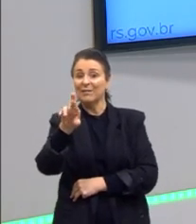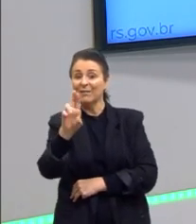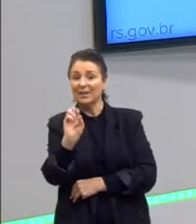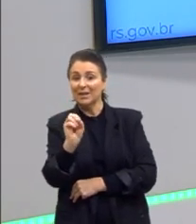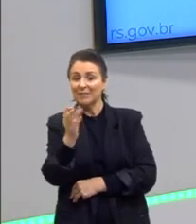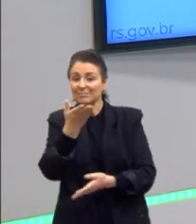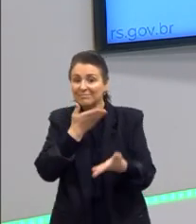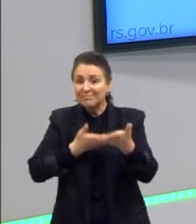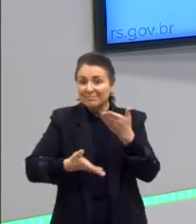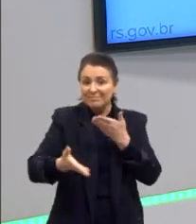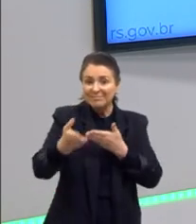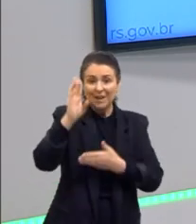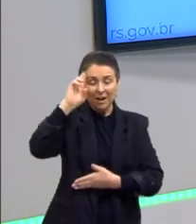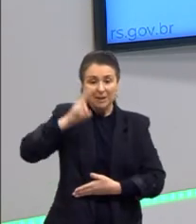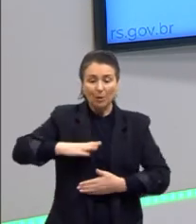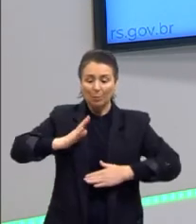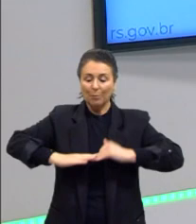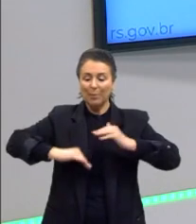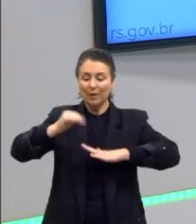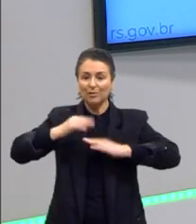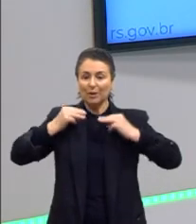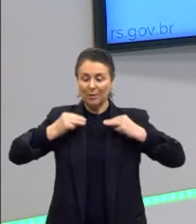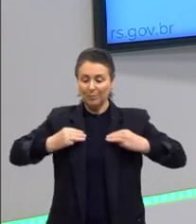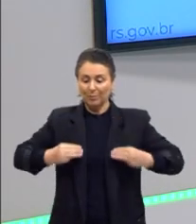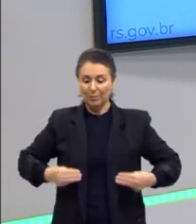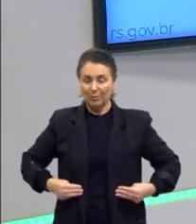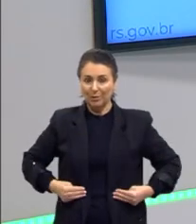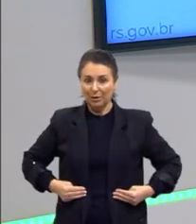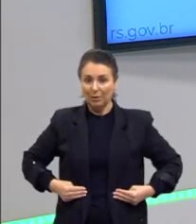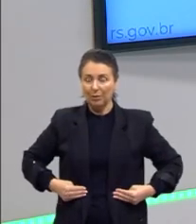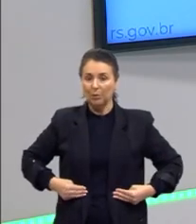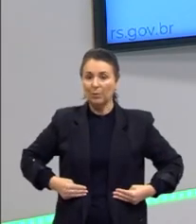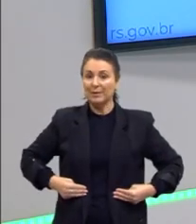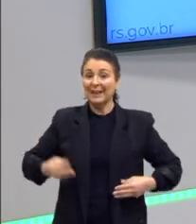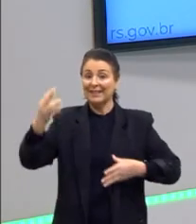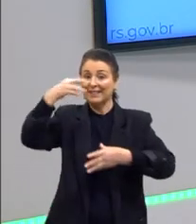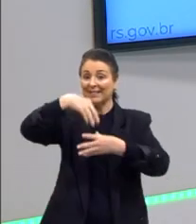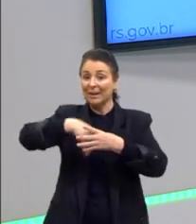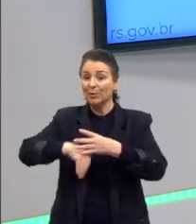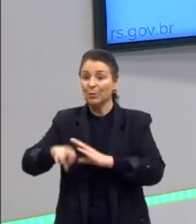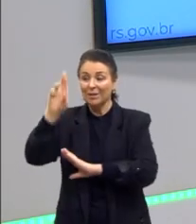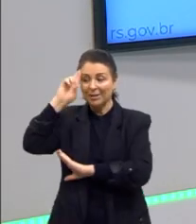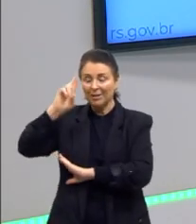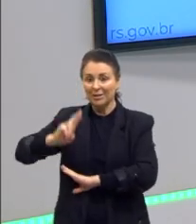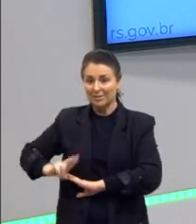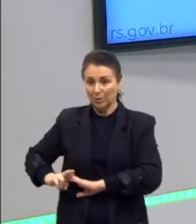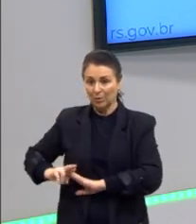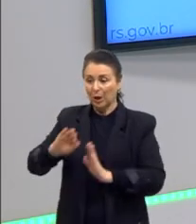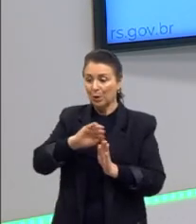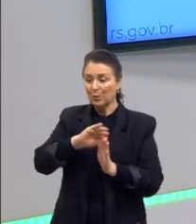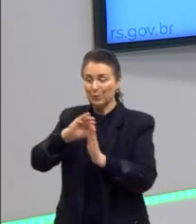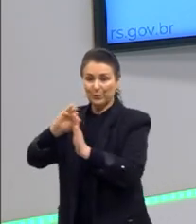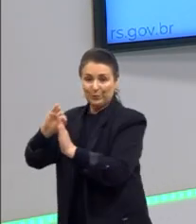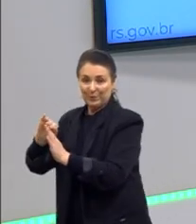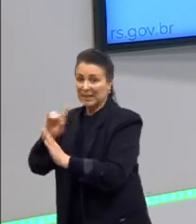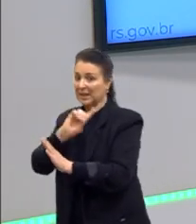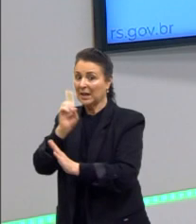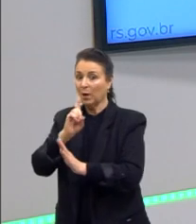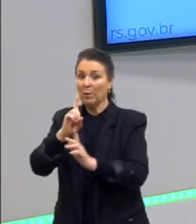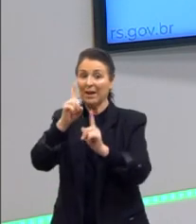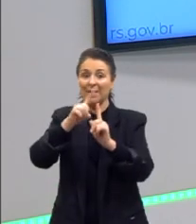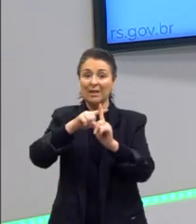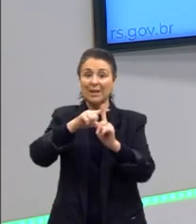à razão prática, que é a moral. Mas aí a moral entra no campo da razão. Entra em outro campo. Não é mais no campo